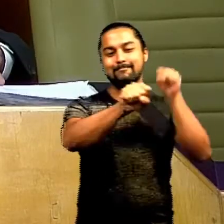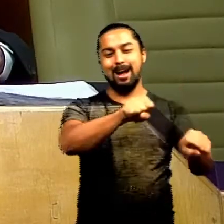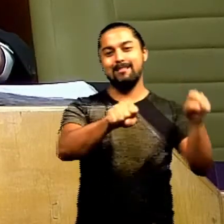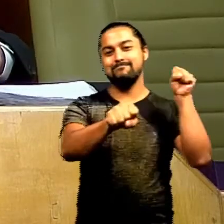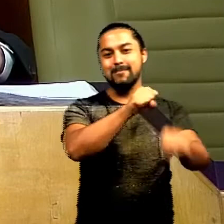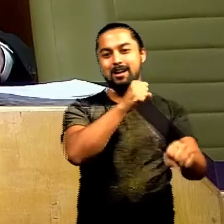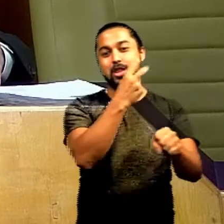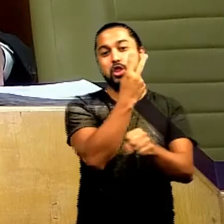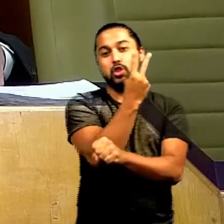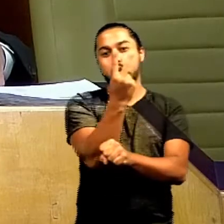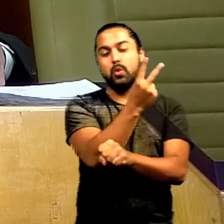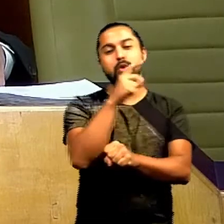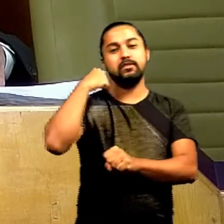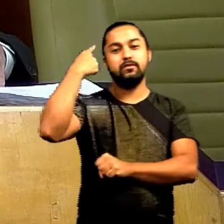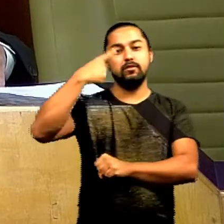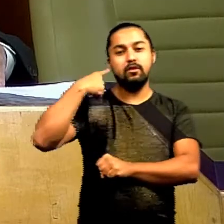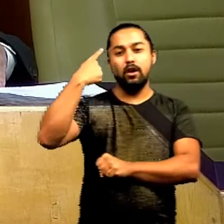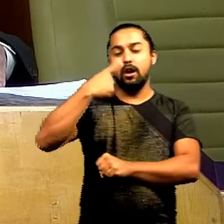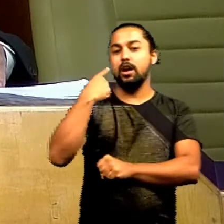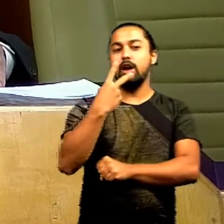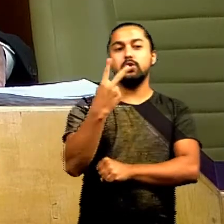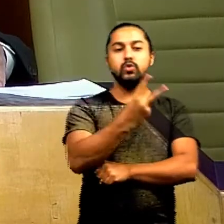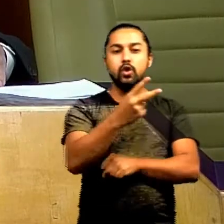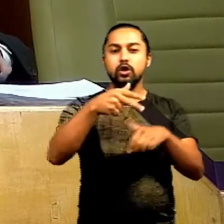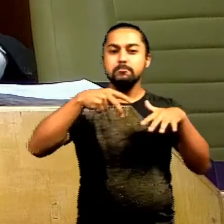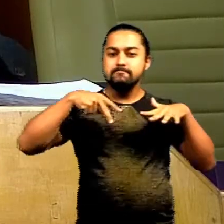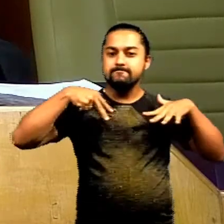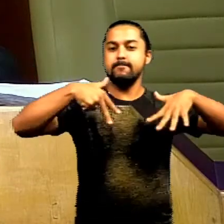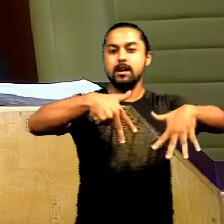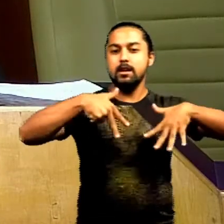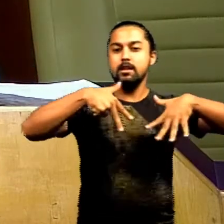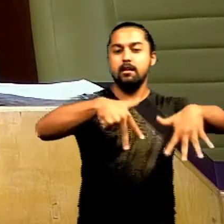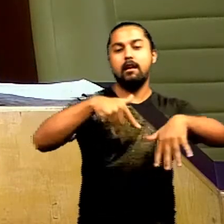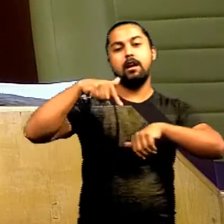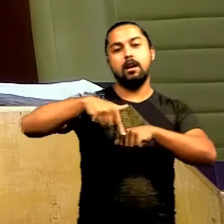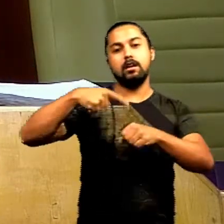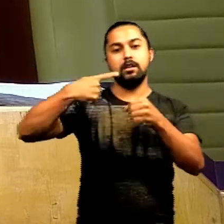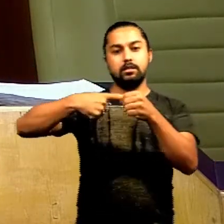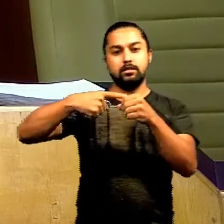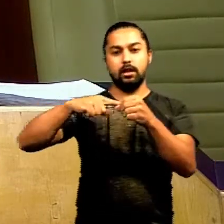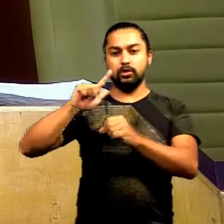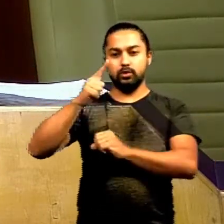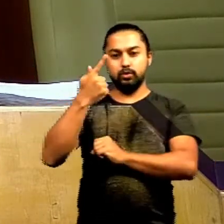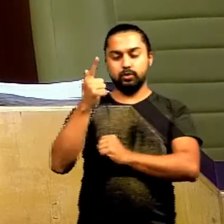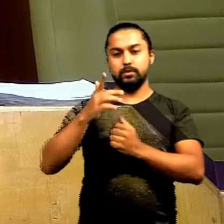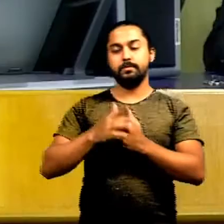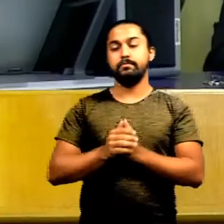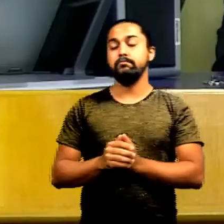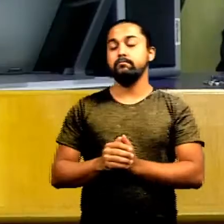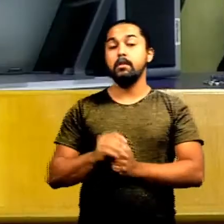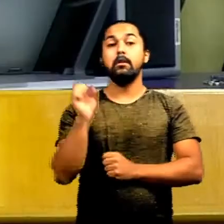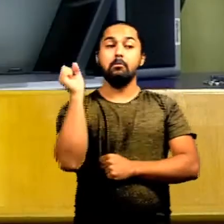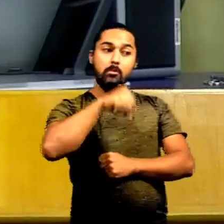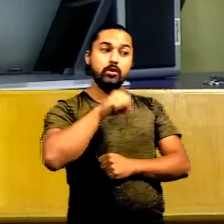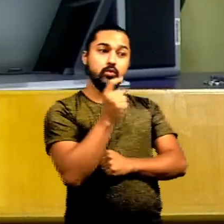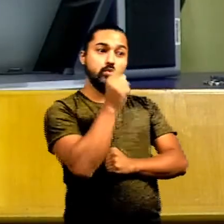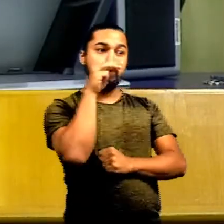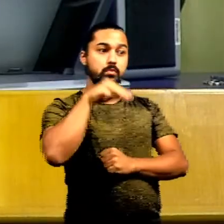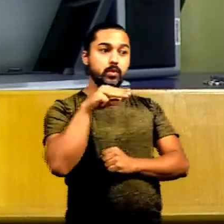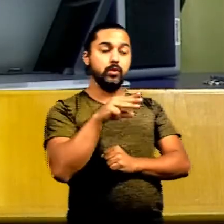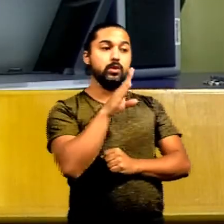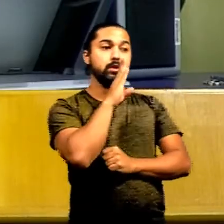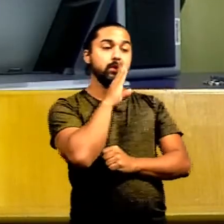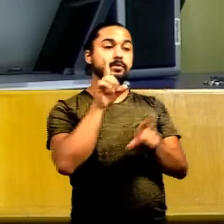desses dois advogados militantes no município de Goiânia. Nós vamos, sim, fazer um minuto de